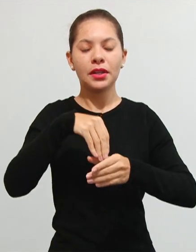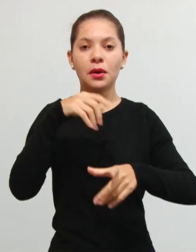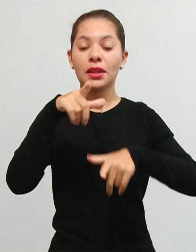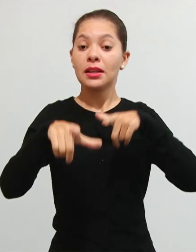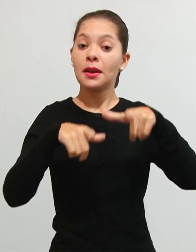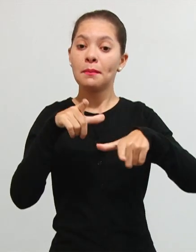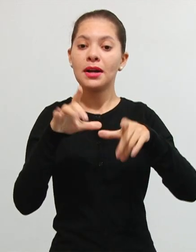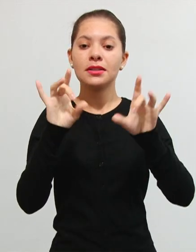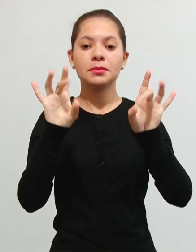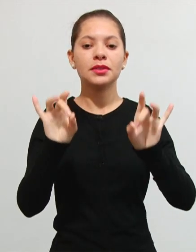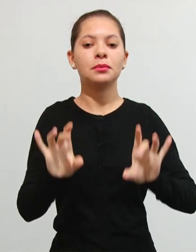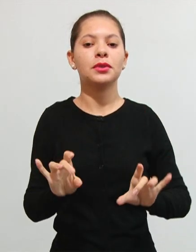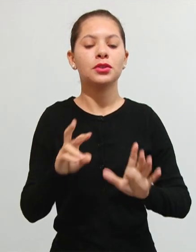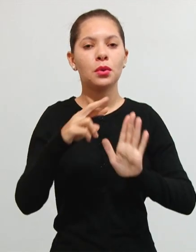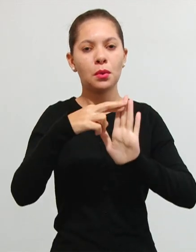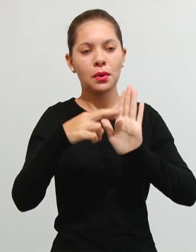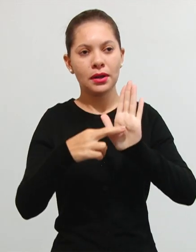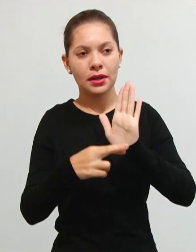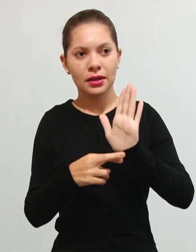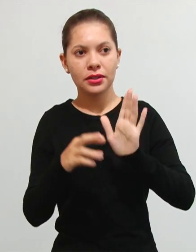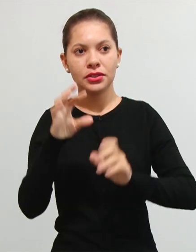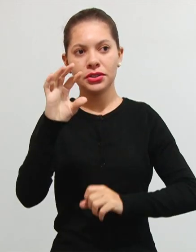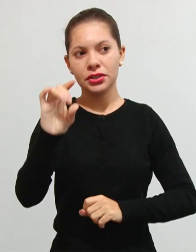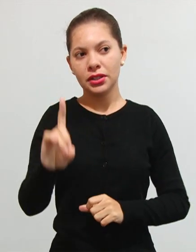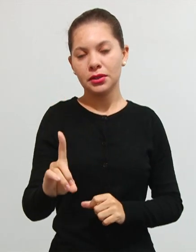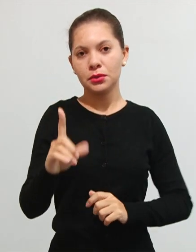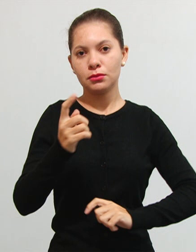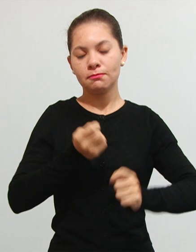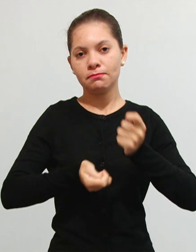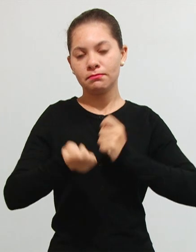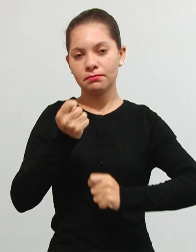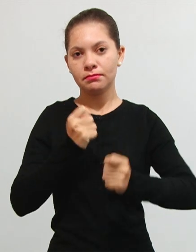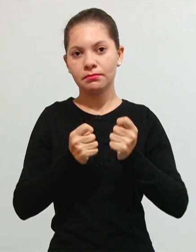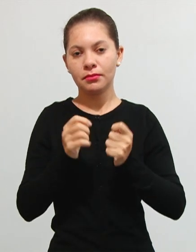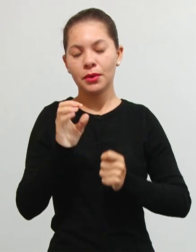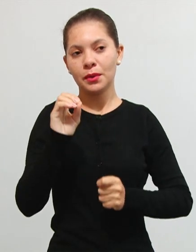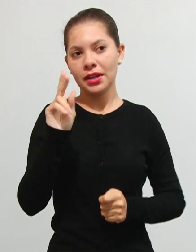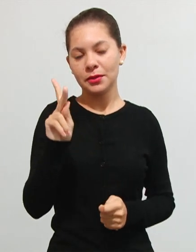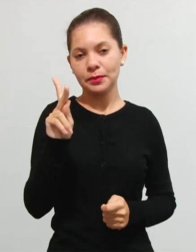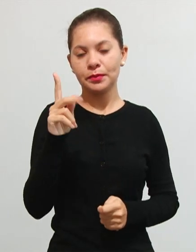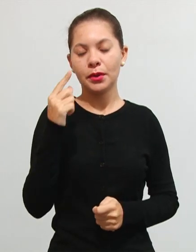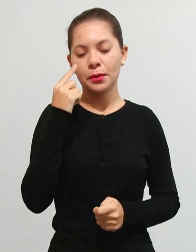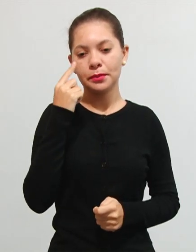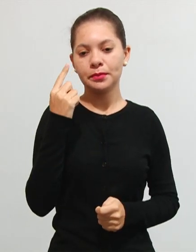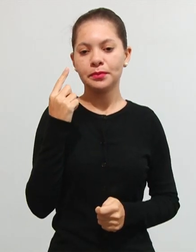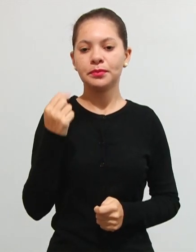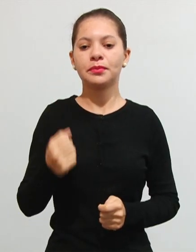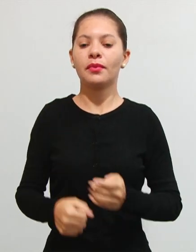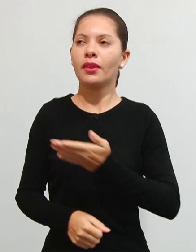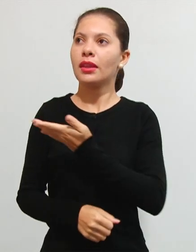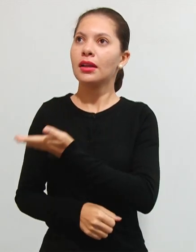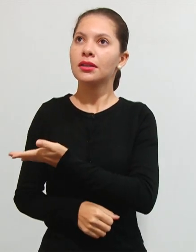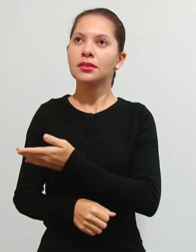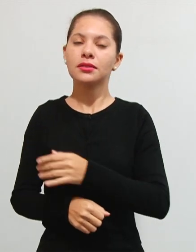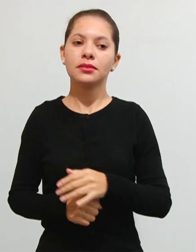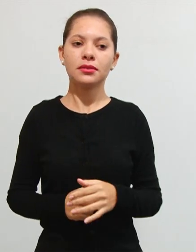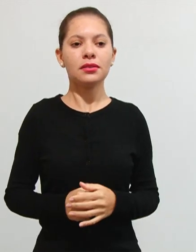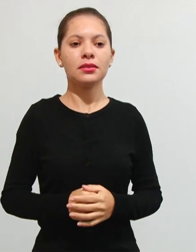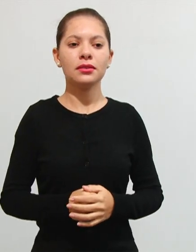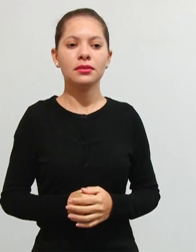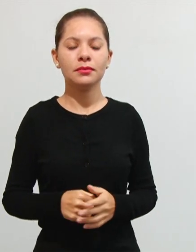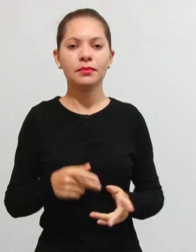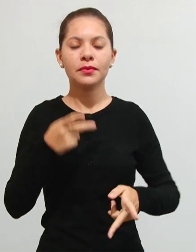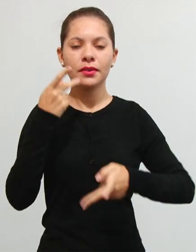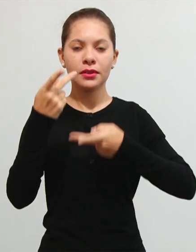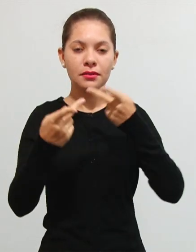especialmente com regras ali de direito administrativo, tá certo? Olha só, quando a gente